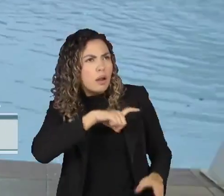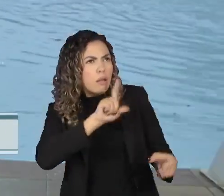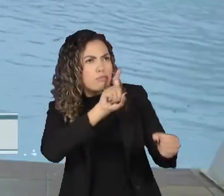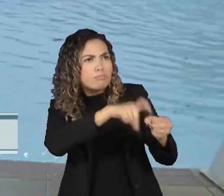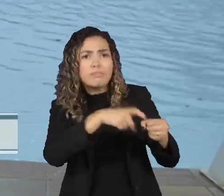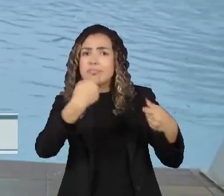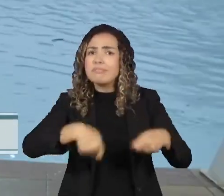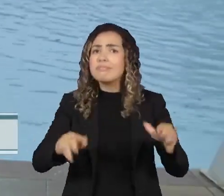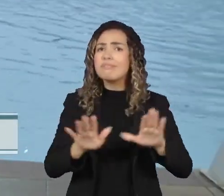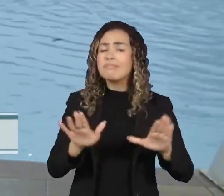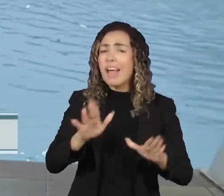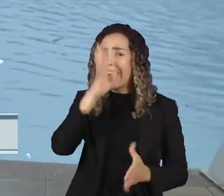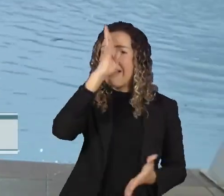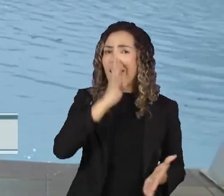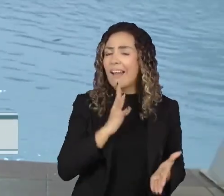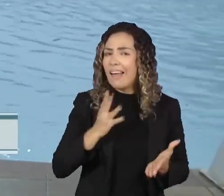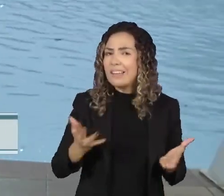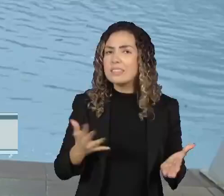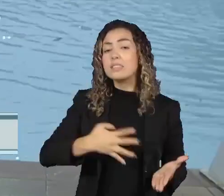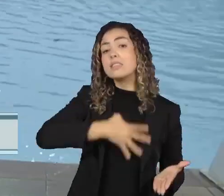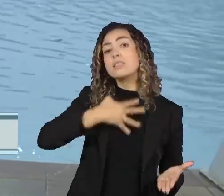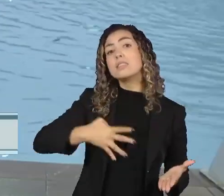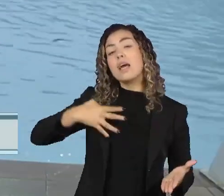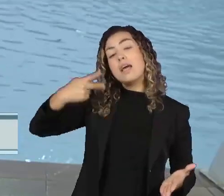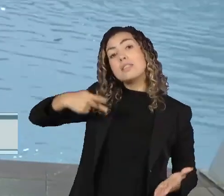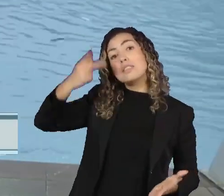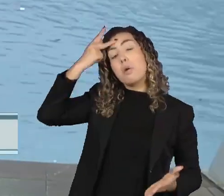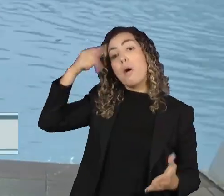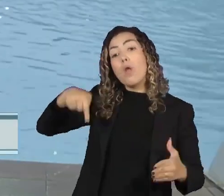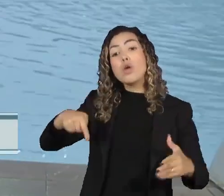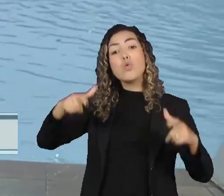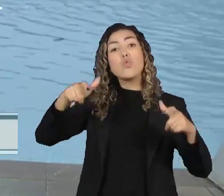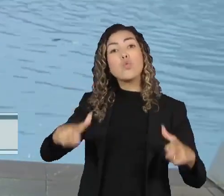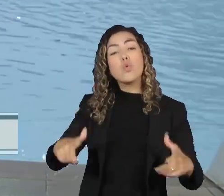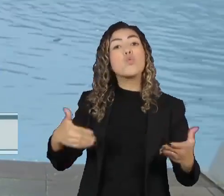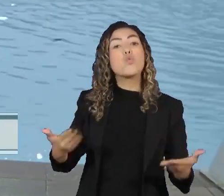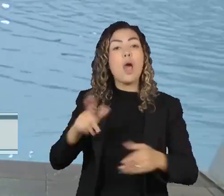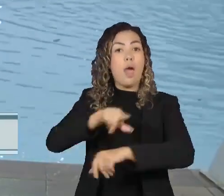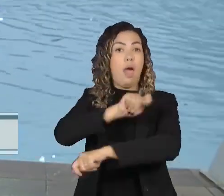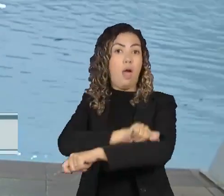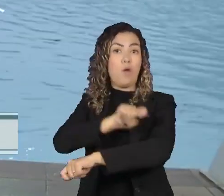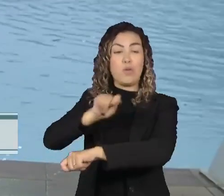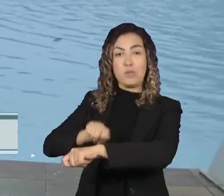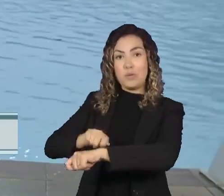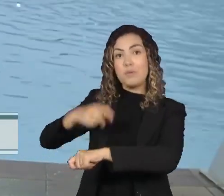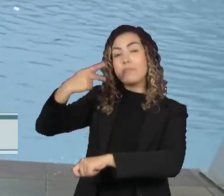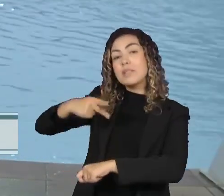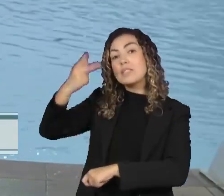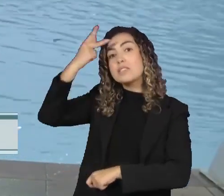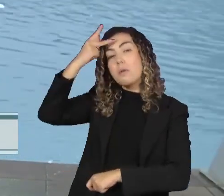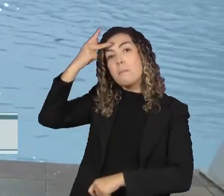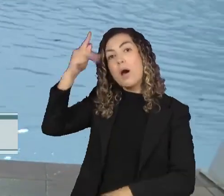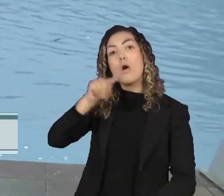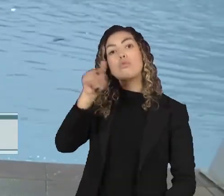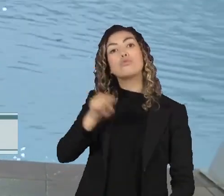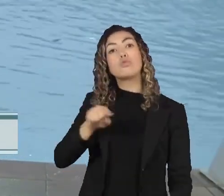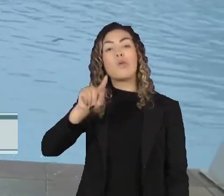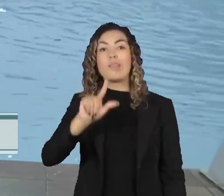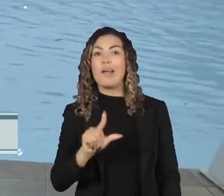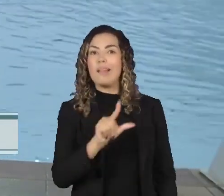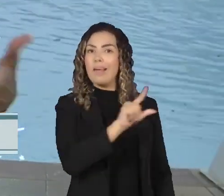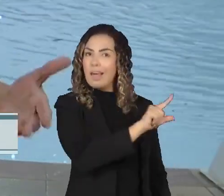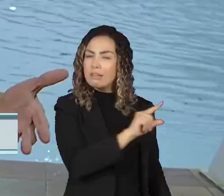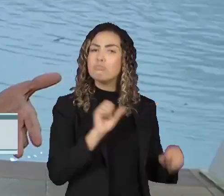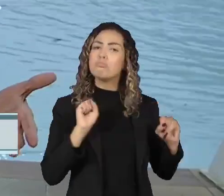graça. Esse SESI São Paulo, localizado em Artur Alvim, na zona leste da capital paulista, é uma das unidades participantes.